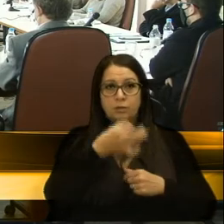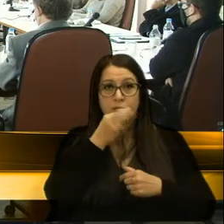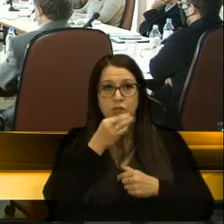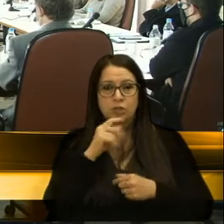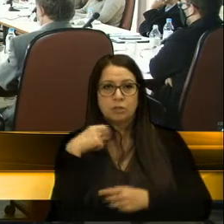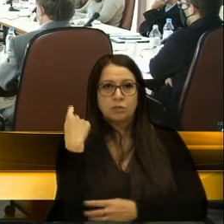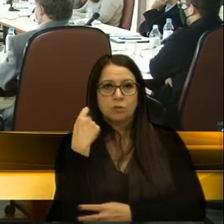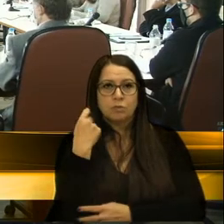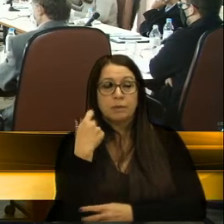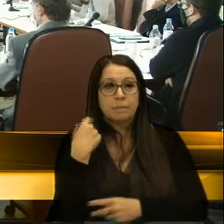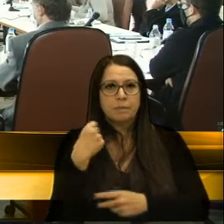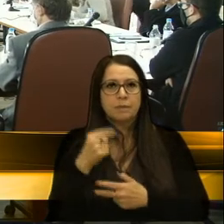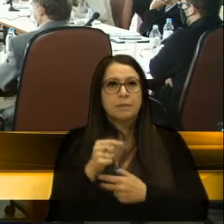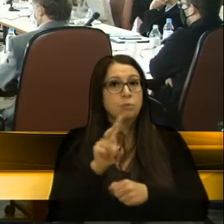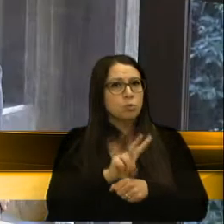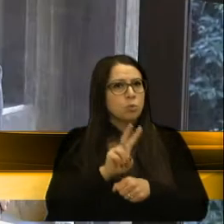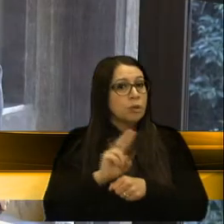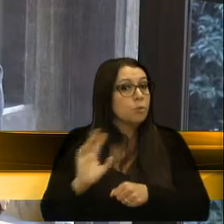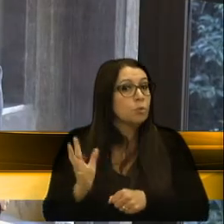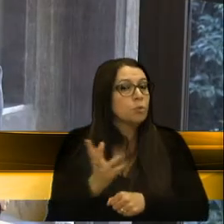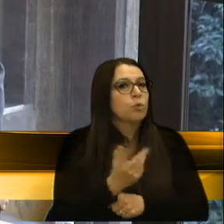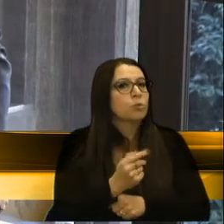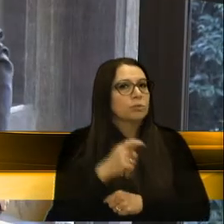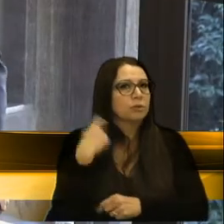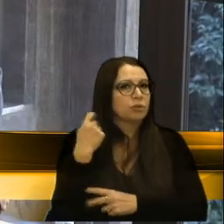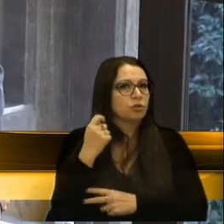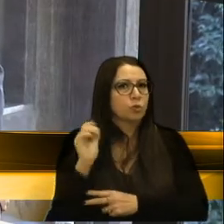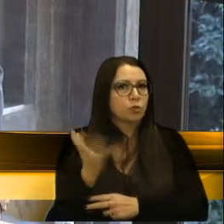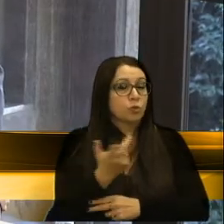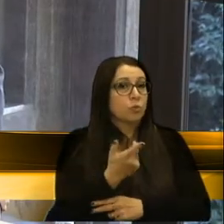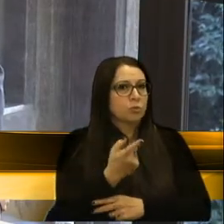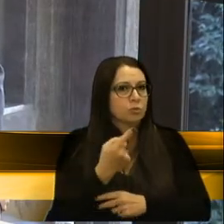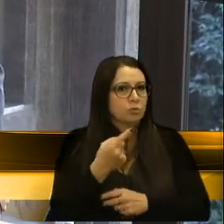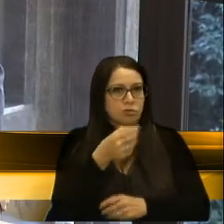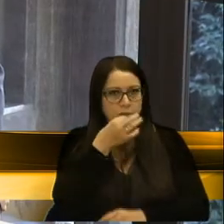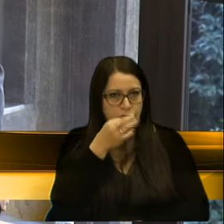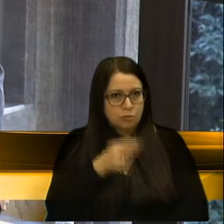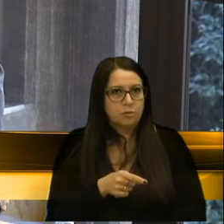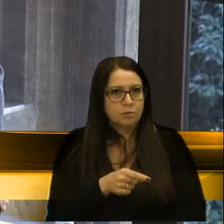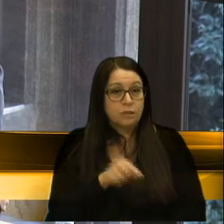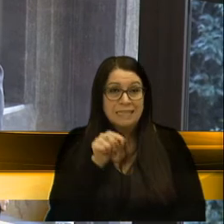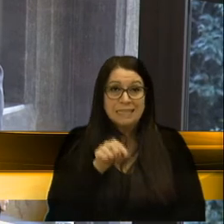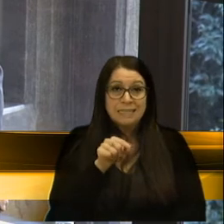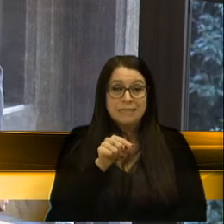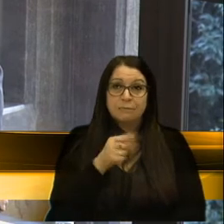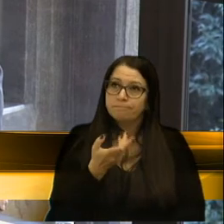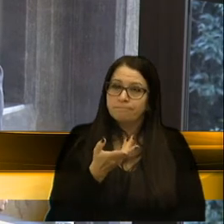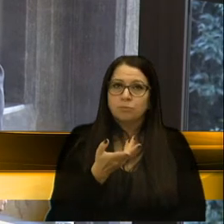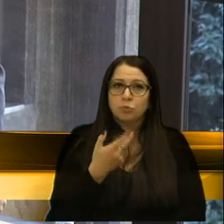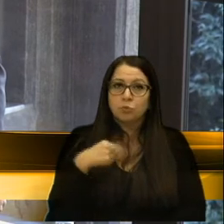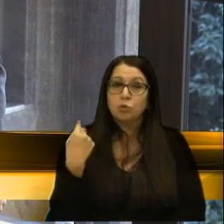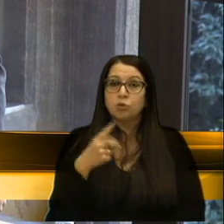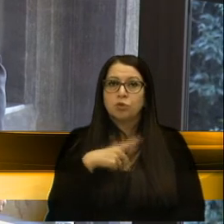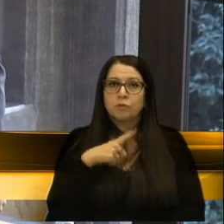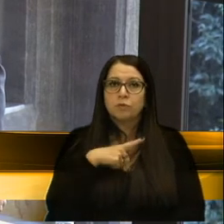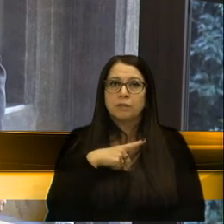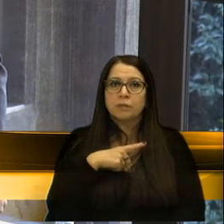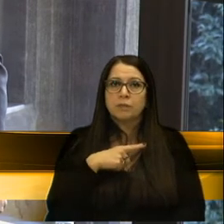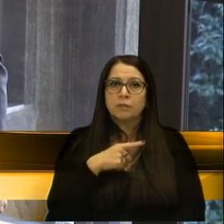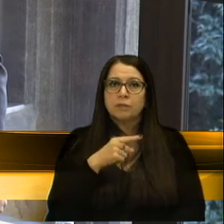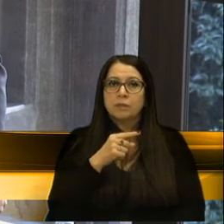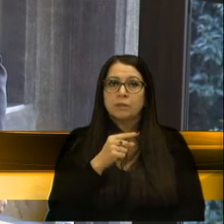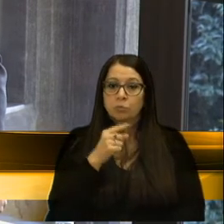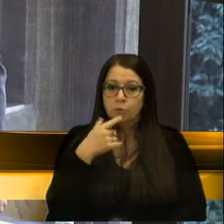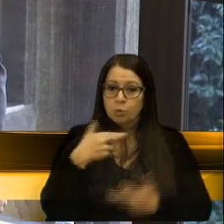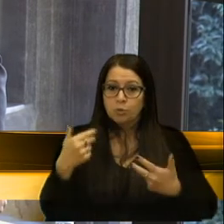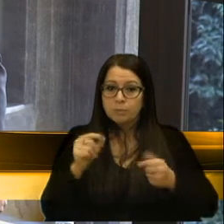gaúchos, ela precisa ser cuidada por todos os gaúchos, todos os caxienses. E, nesse sentido, sempre quando nós tivermos uma unidade de